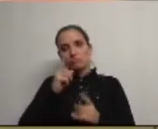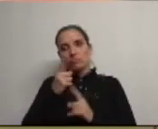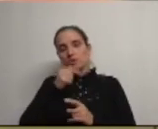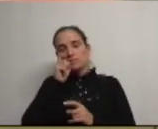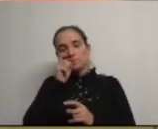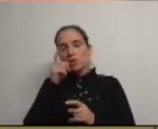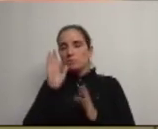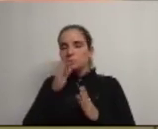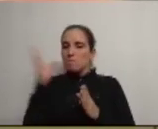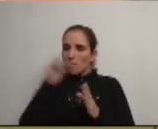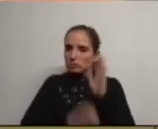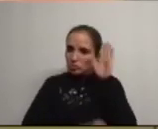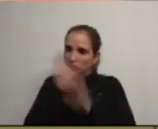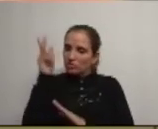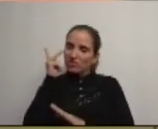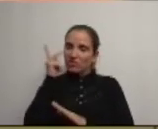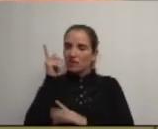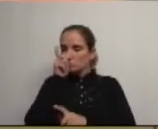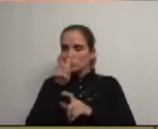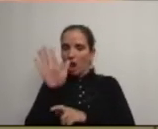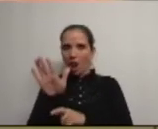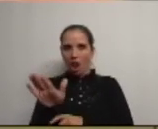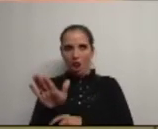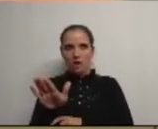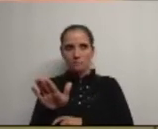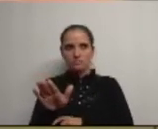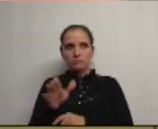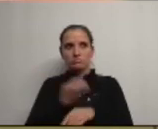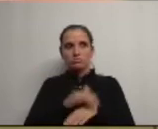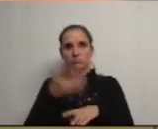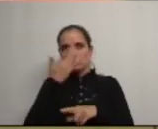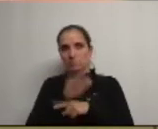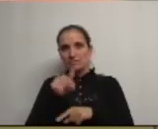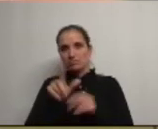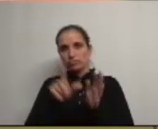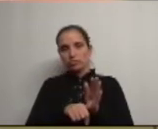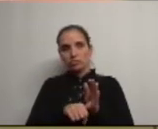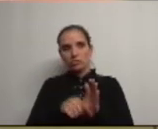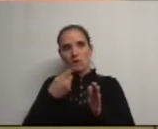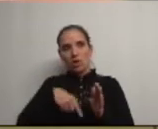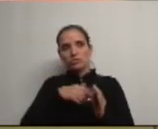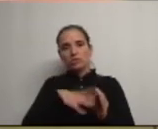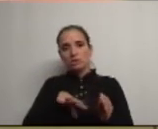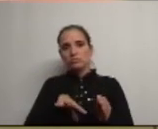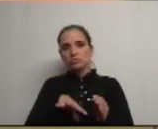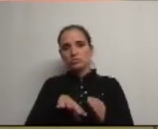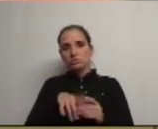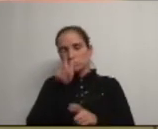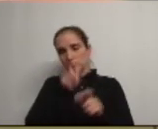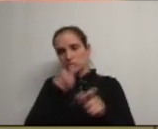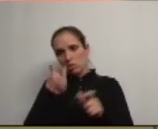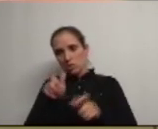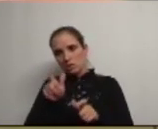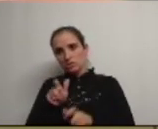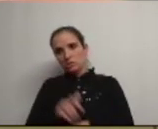é que temos de dar melhores condições de vida às pessoas que lá estão e por exemplo este projeto nós queremos que as pessoas